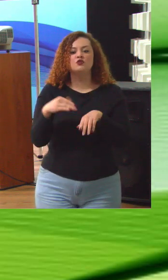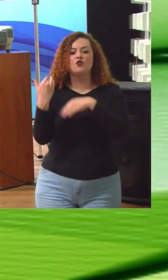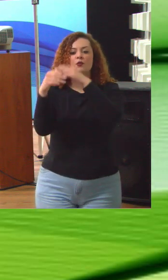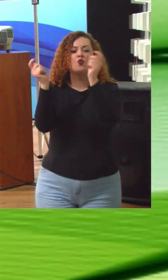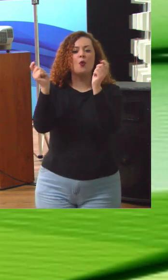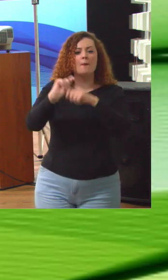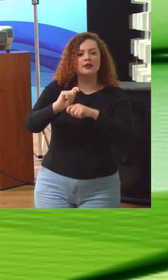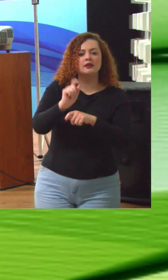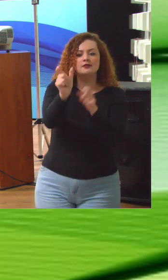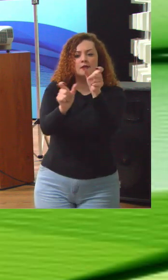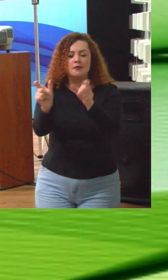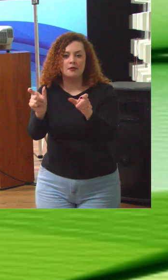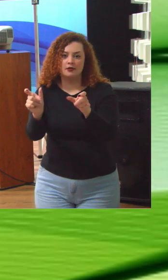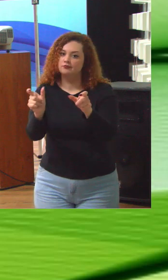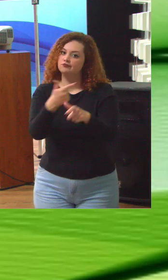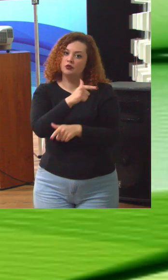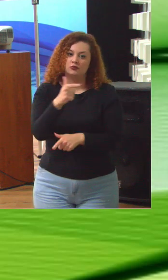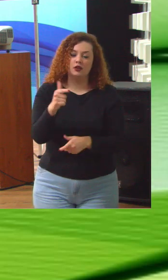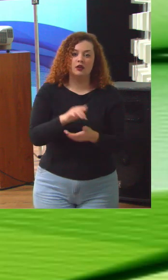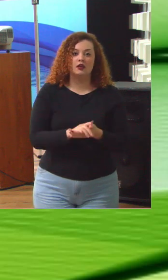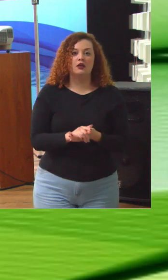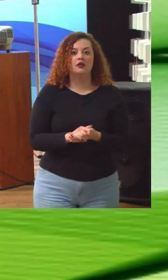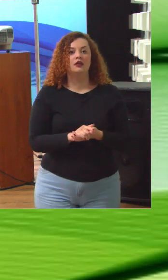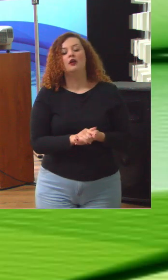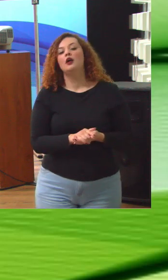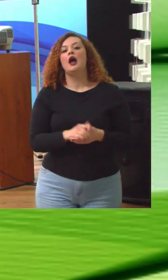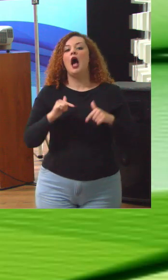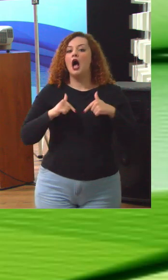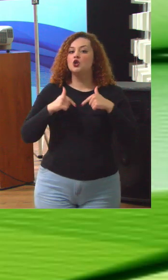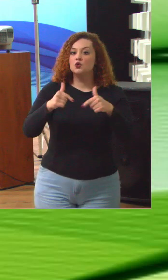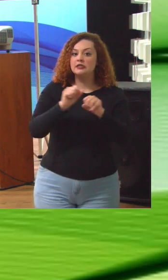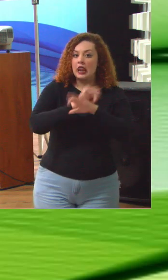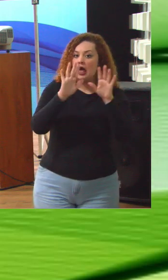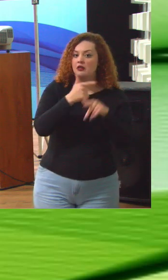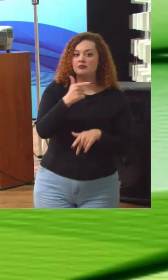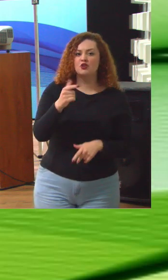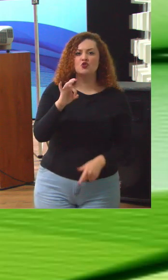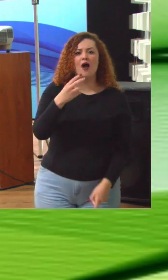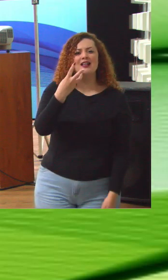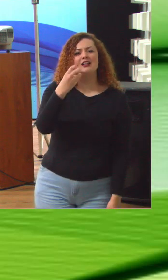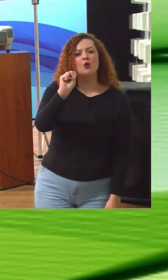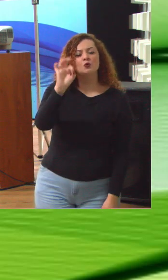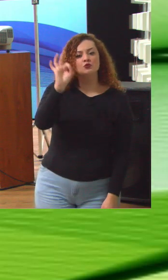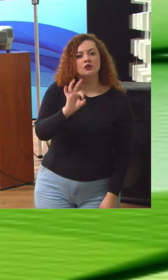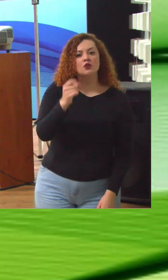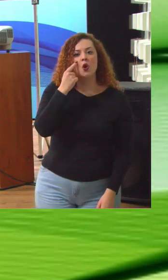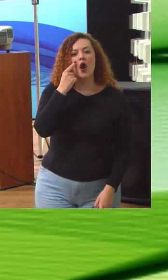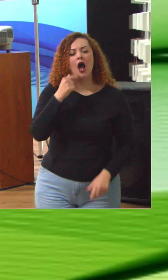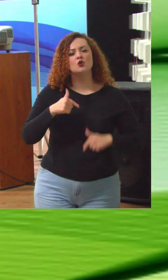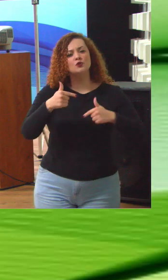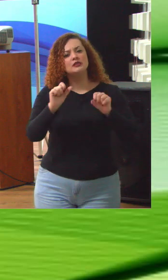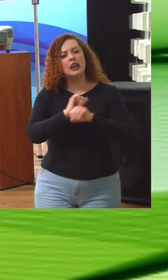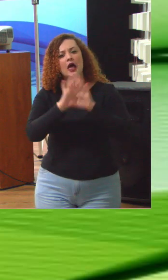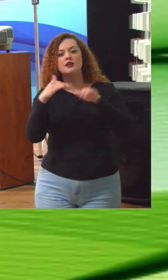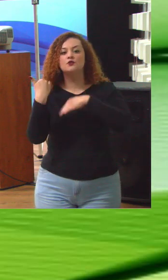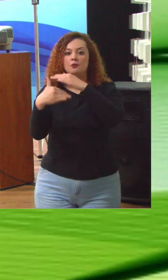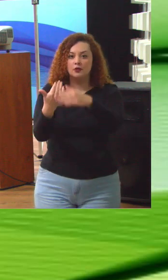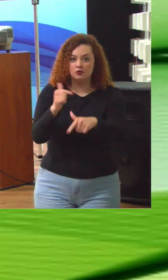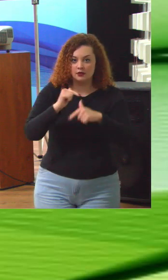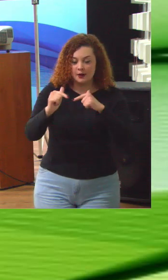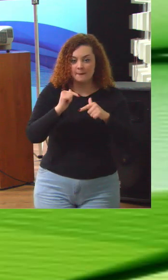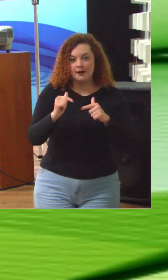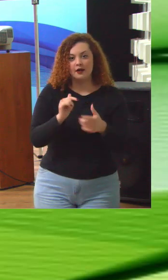adequado não tenho ações claras olha 38% ações claras de desenvolvimento do trabalho